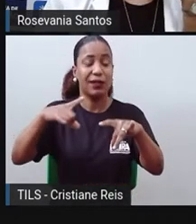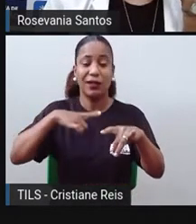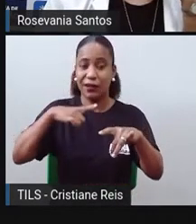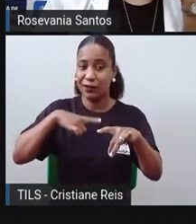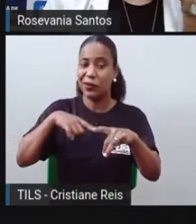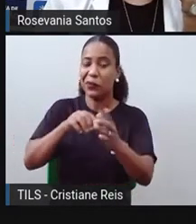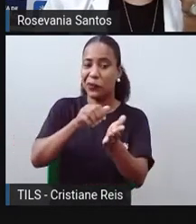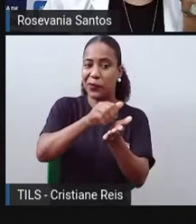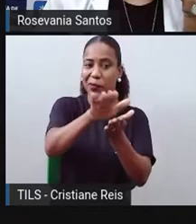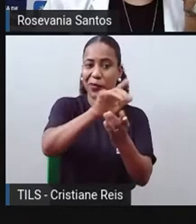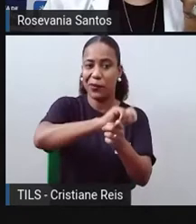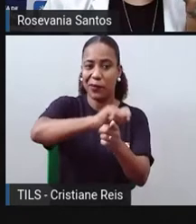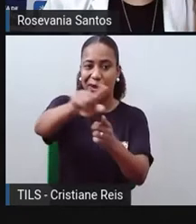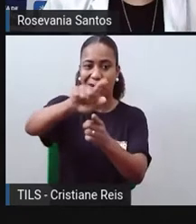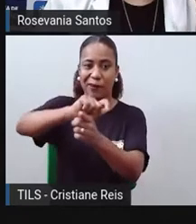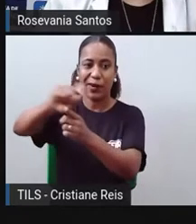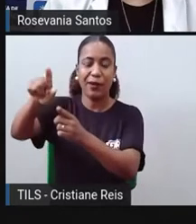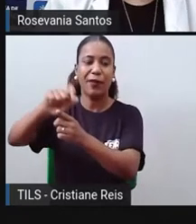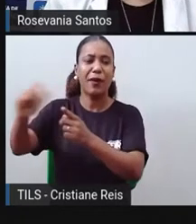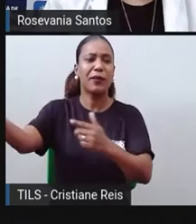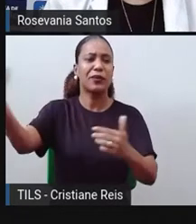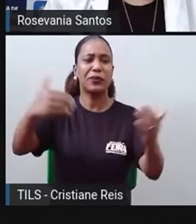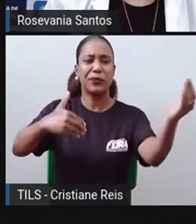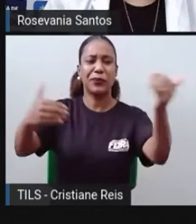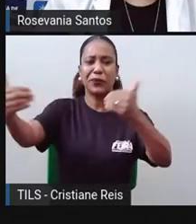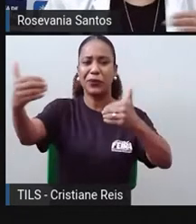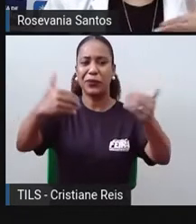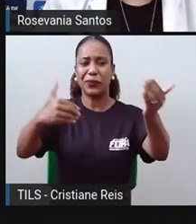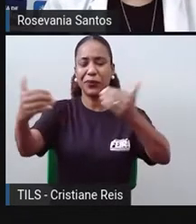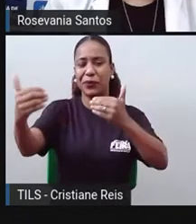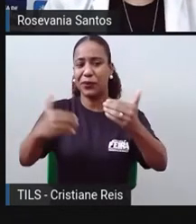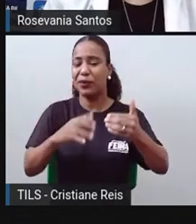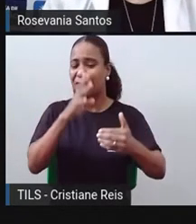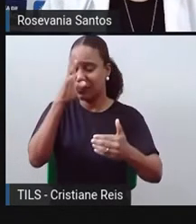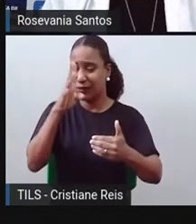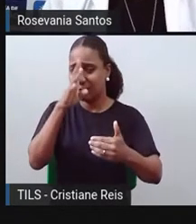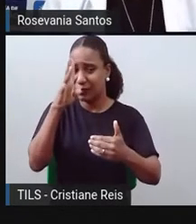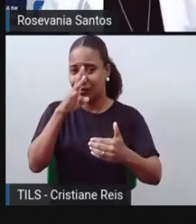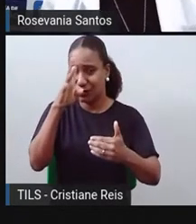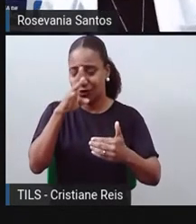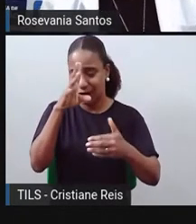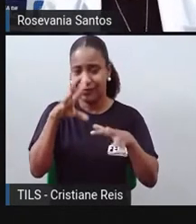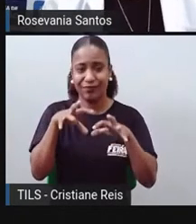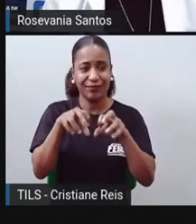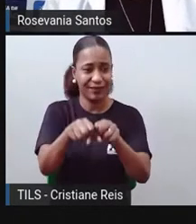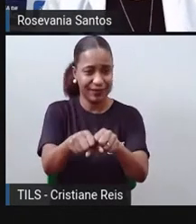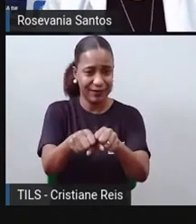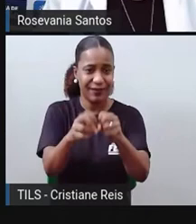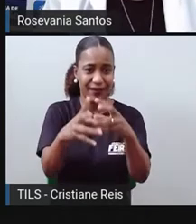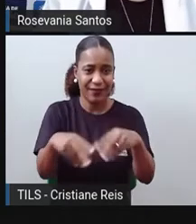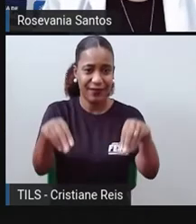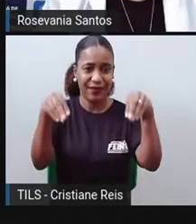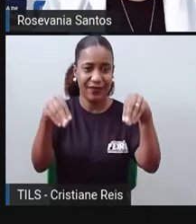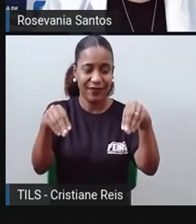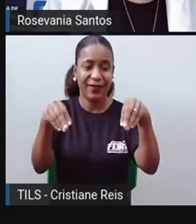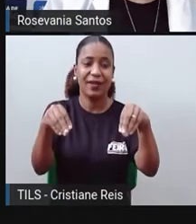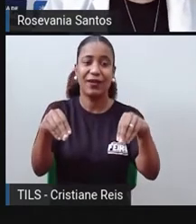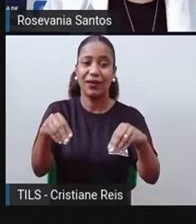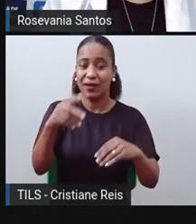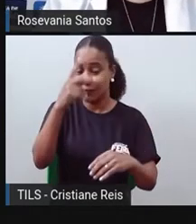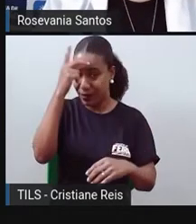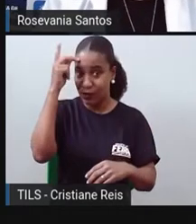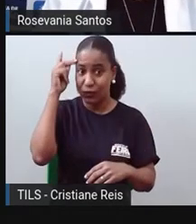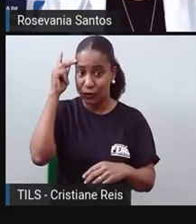que expulsaram praticamente, a Pró não quer muito adiantar essa parte da história, porque vai ser mais adiante, que expulsaram os povos nativos, os